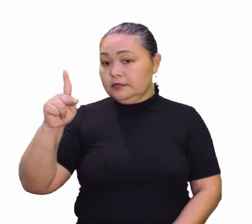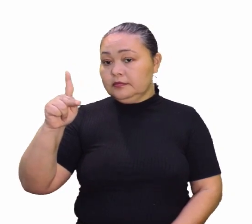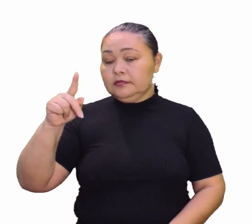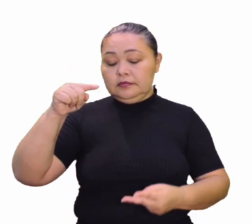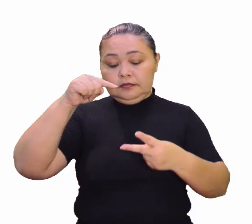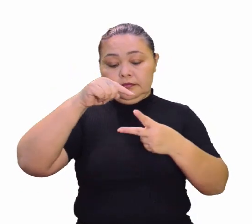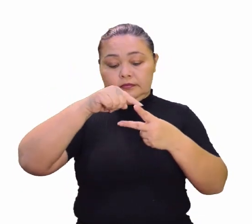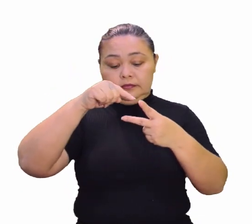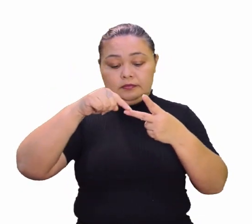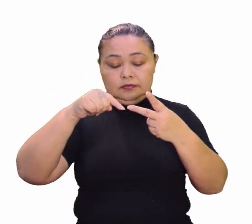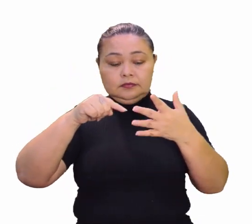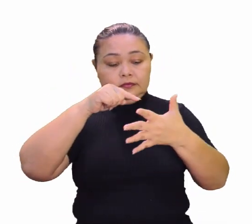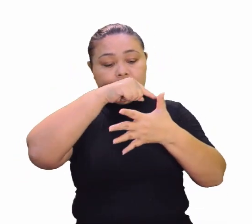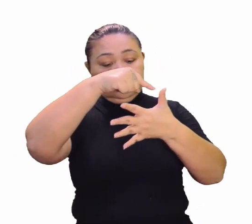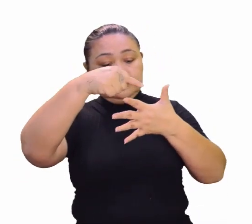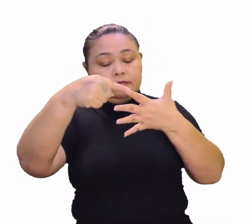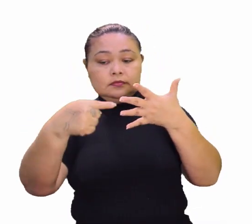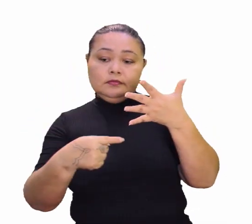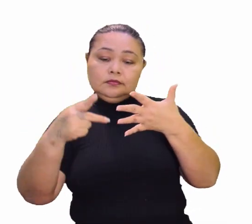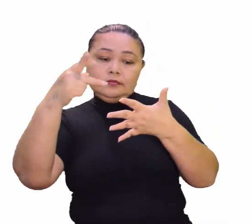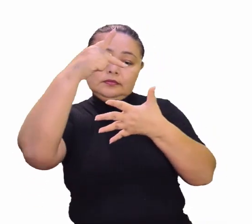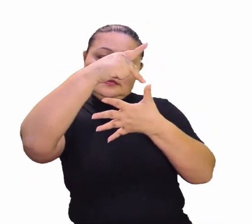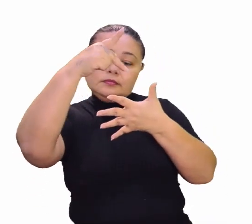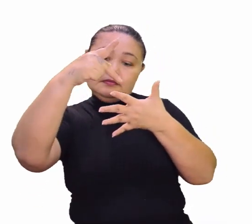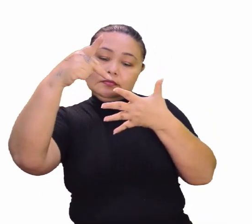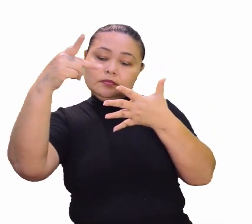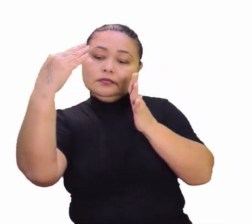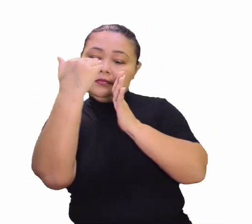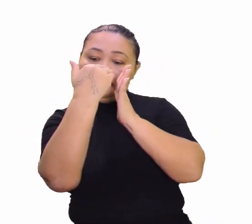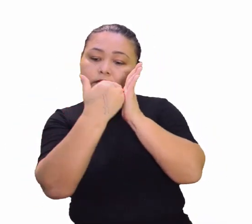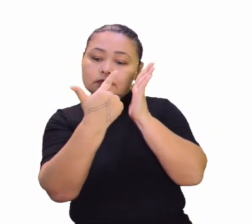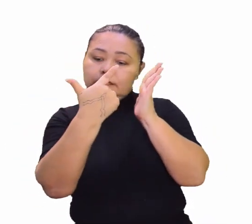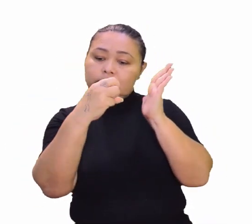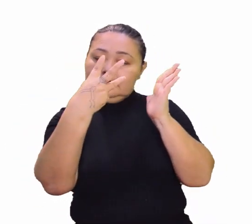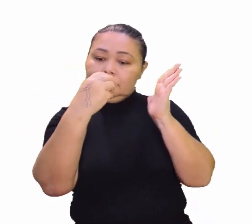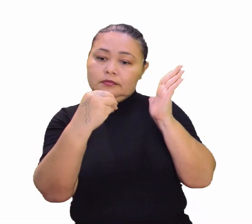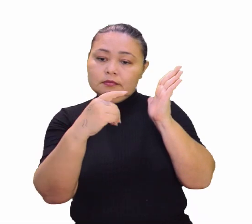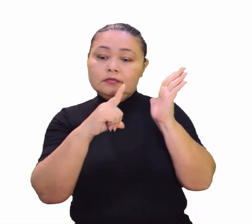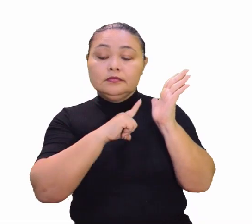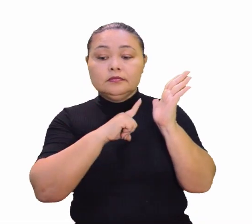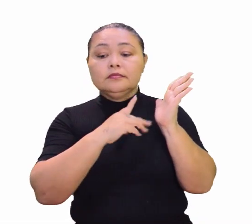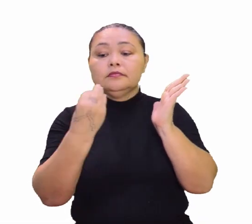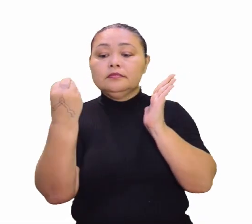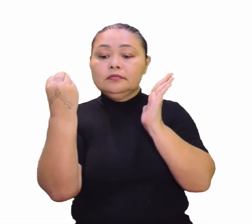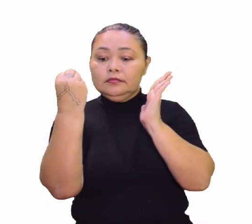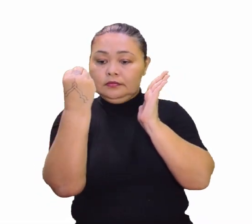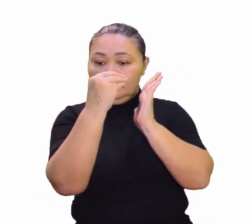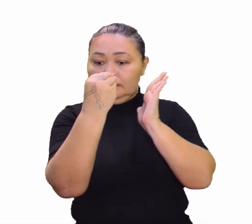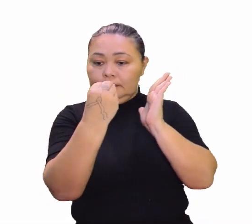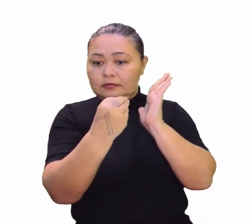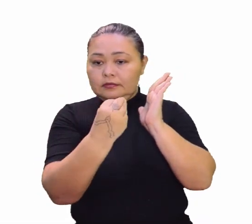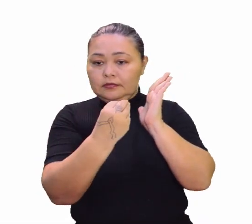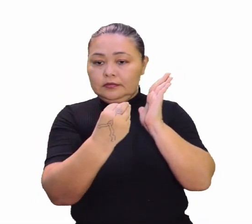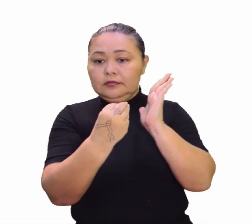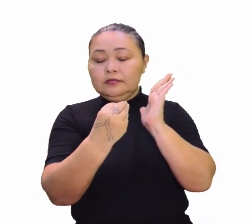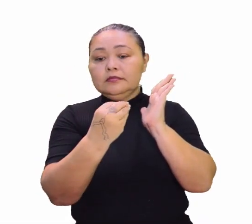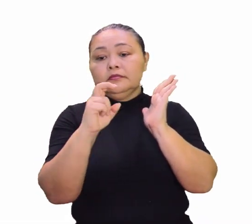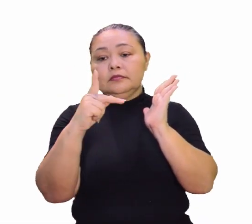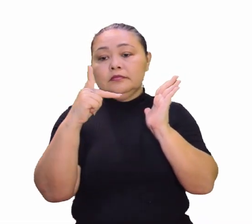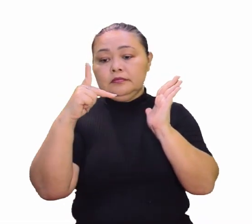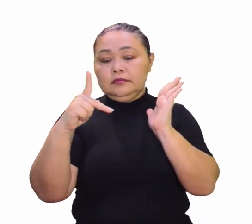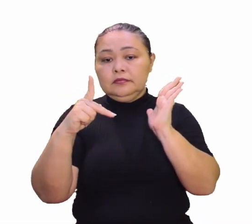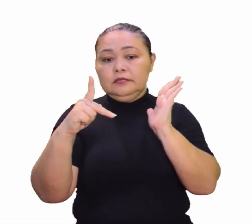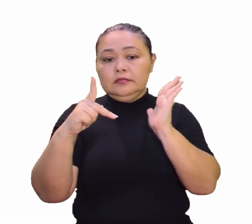desenvolvimento da agenda de 2030, né? Que é essa agenda de 2030 da ONU. Então, olha só. Desenvolvimento